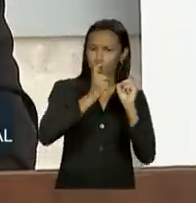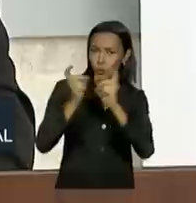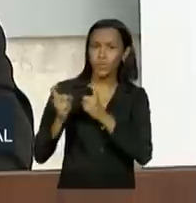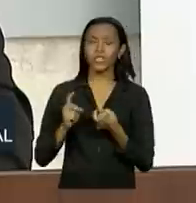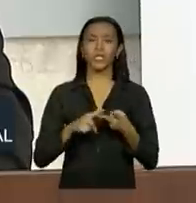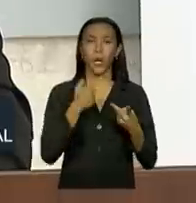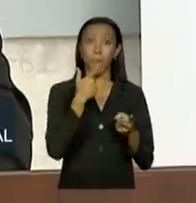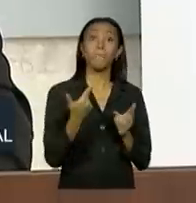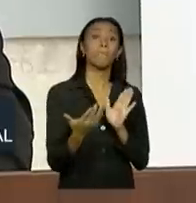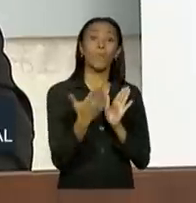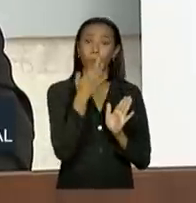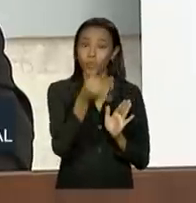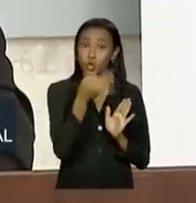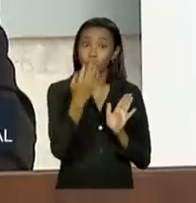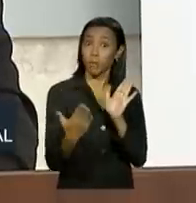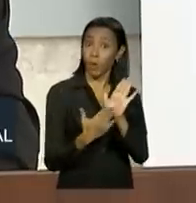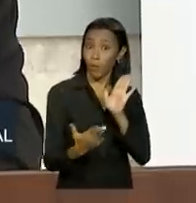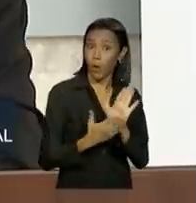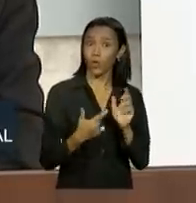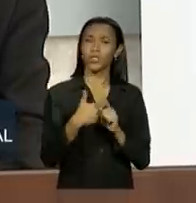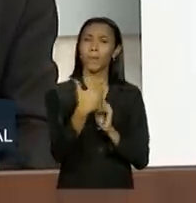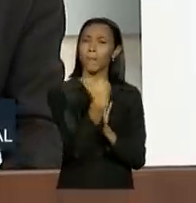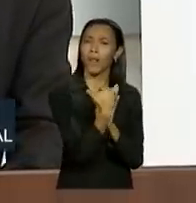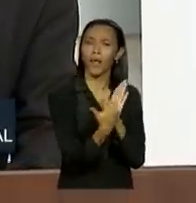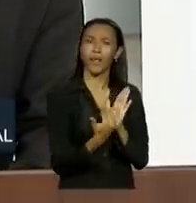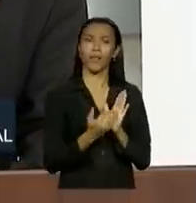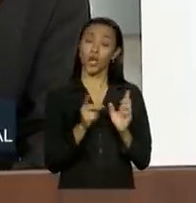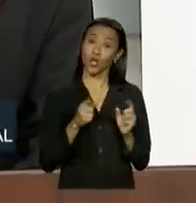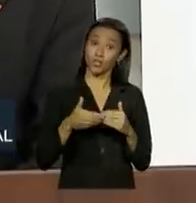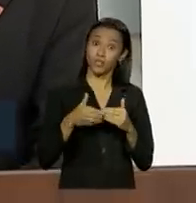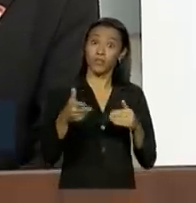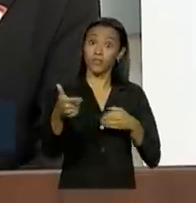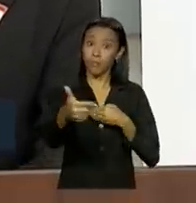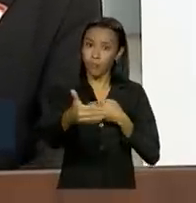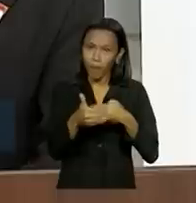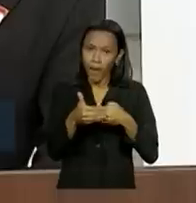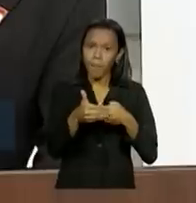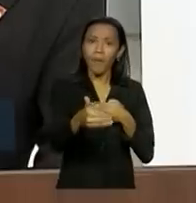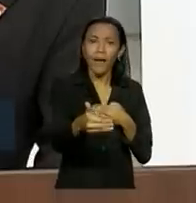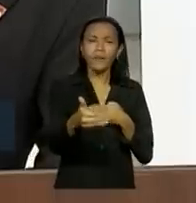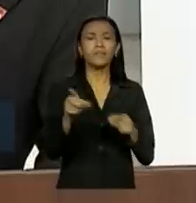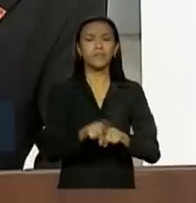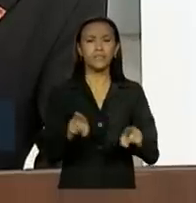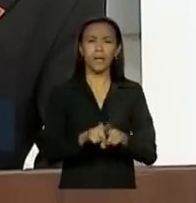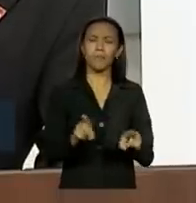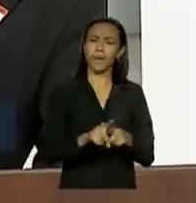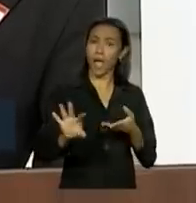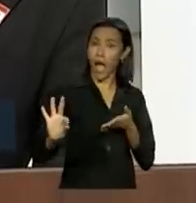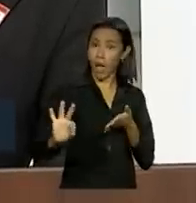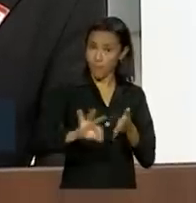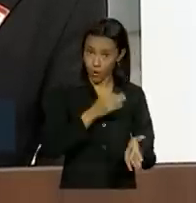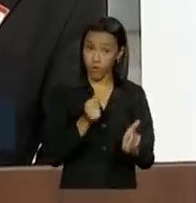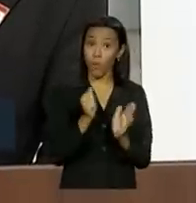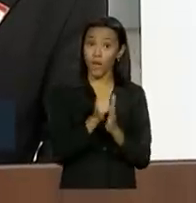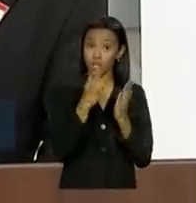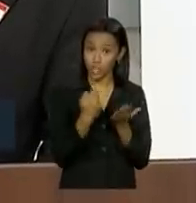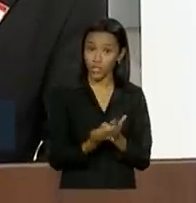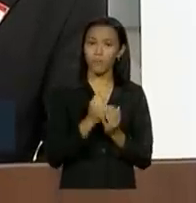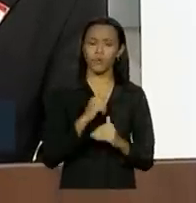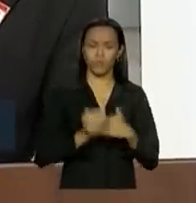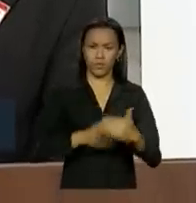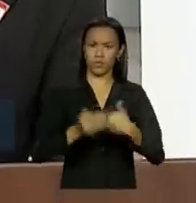propostas, planos de curto, médio e prazo e aprovar uma agenda para um novo ciclo de